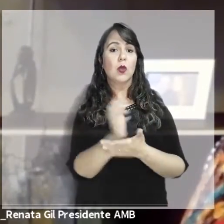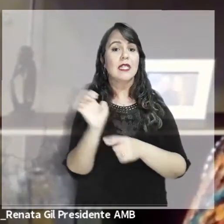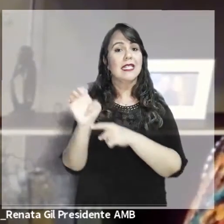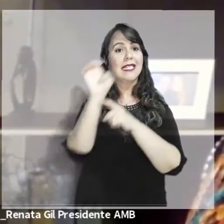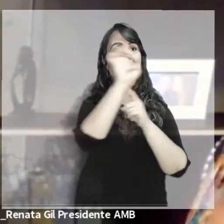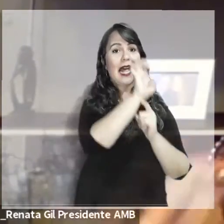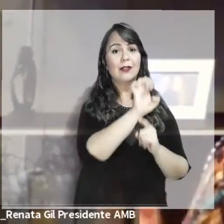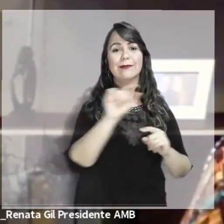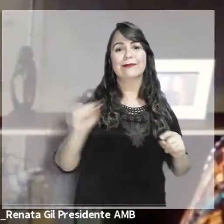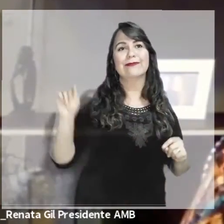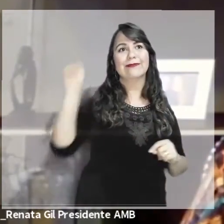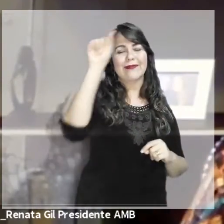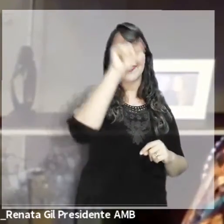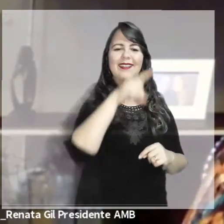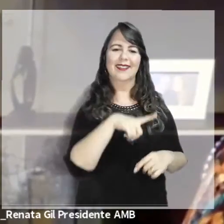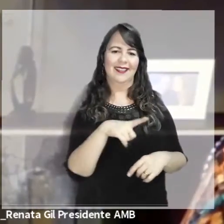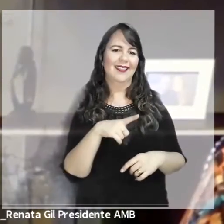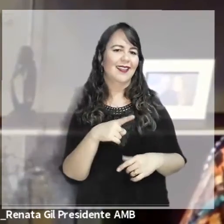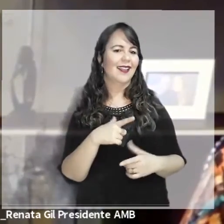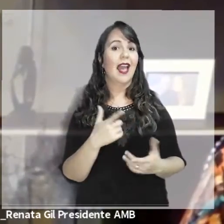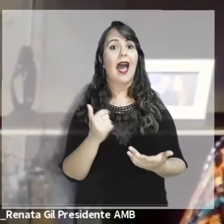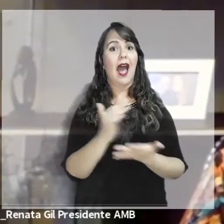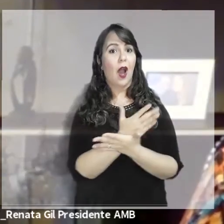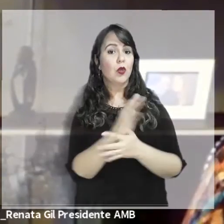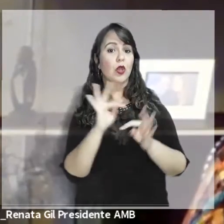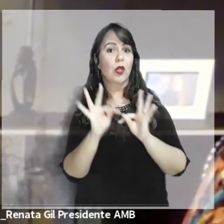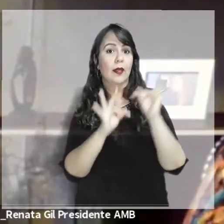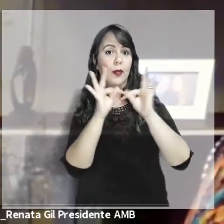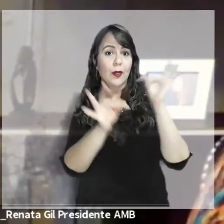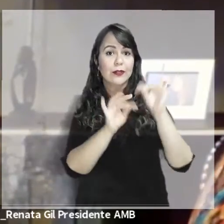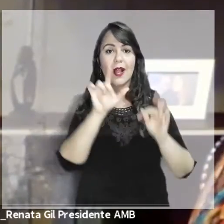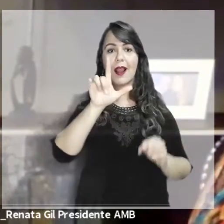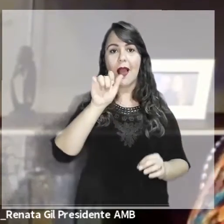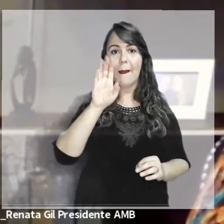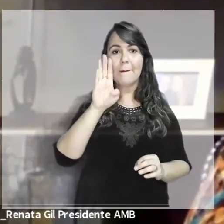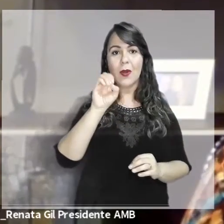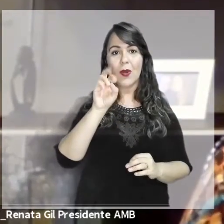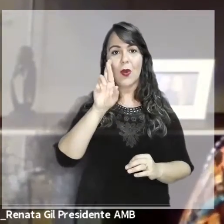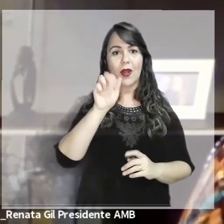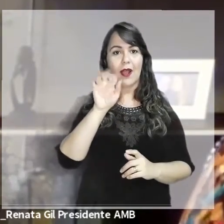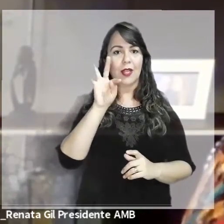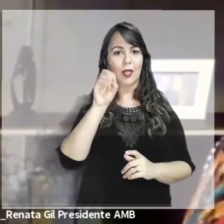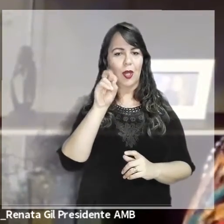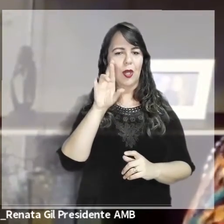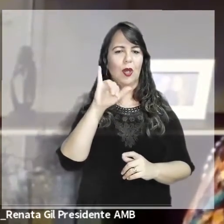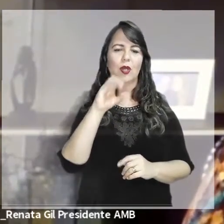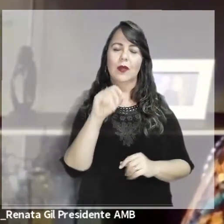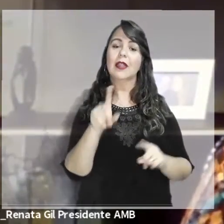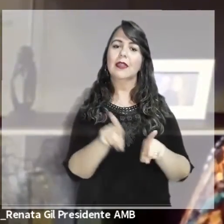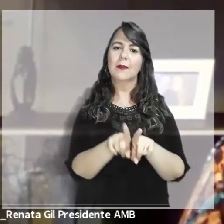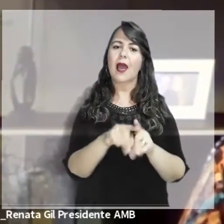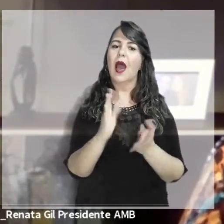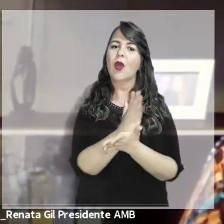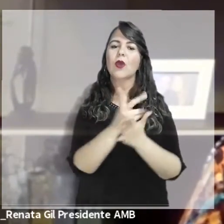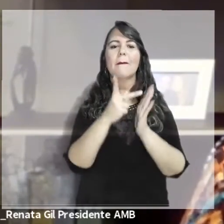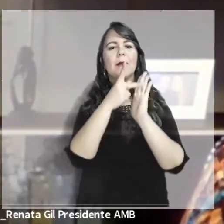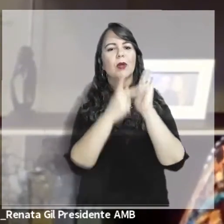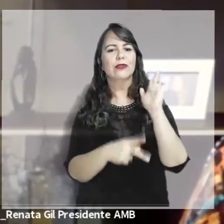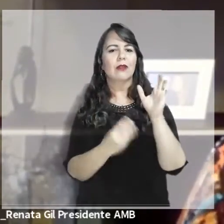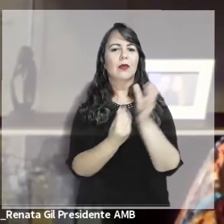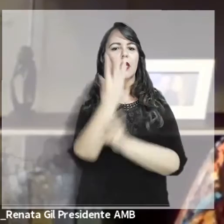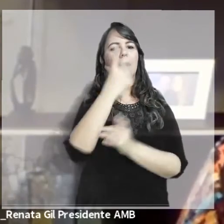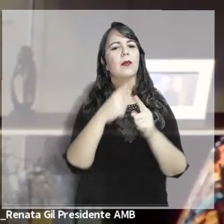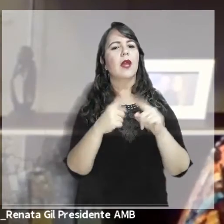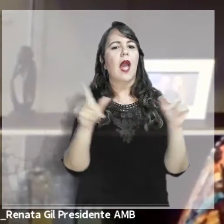Victor, temos espalhados por todos os tribunais de justiça já laboratórios de tecnologia e projetos também que ajudam a